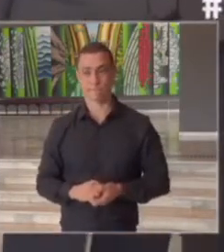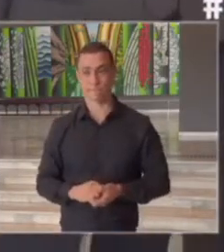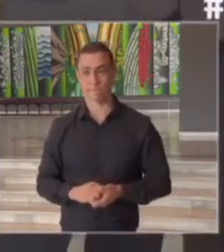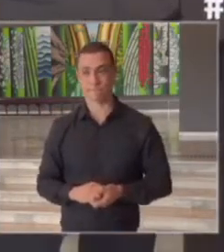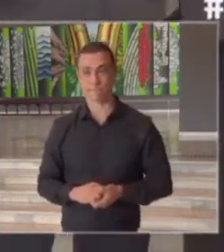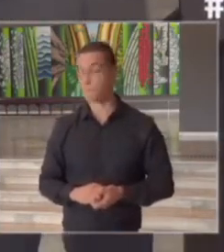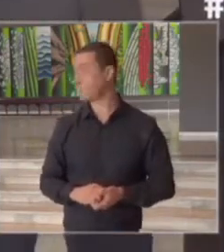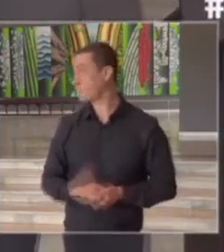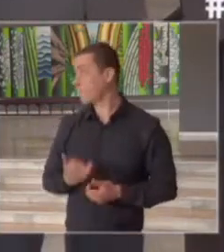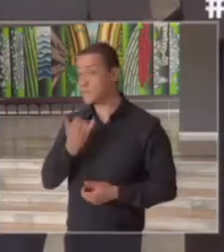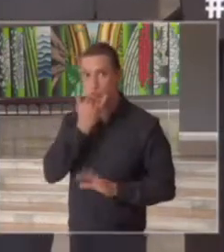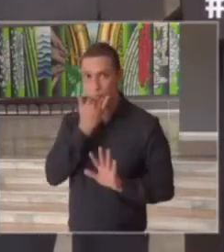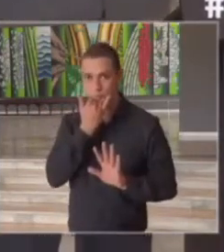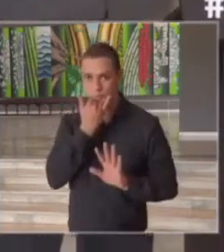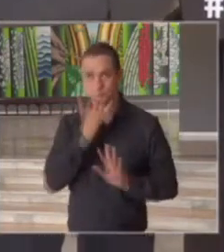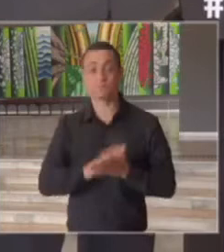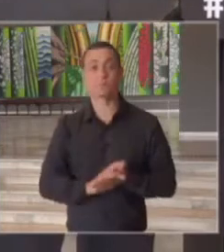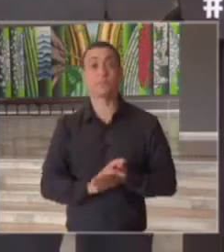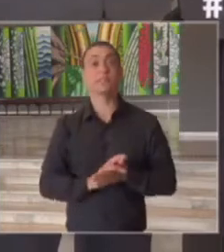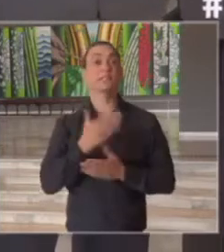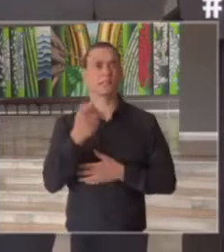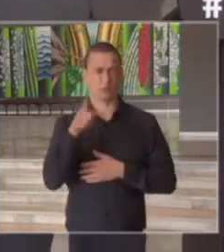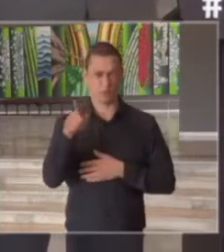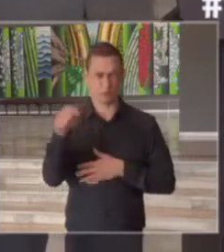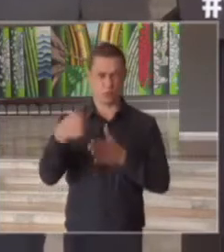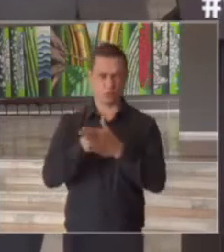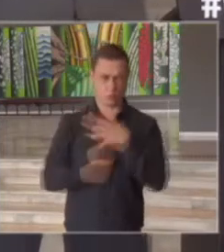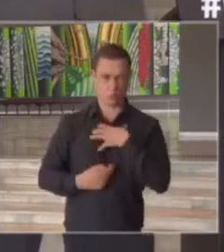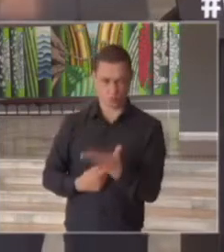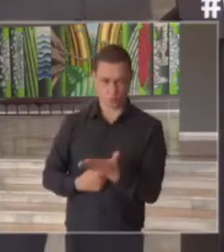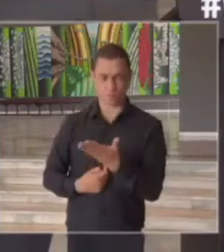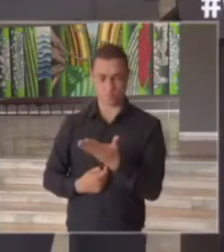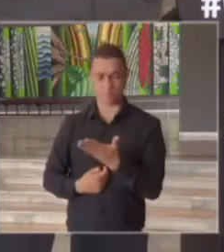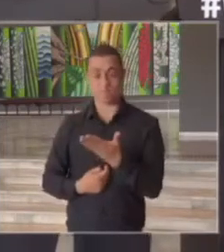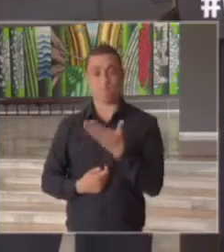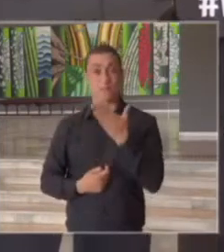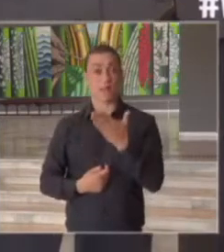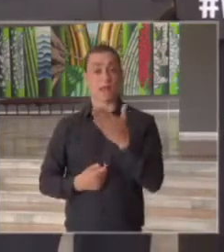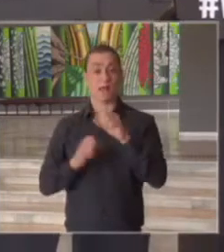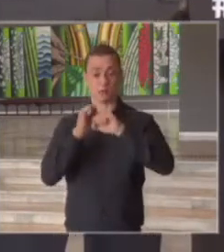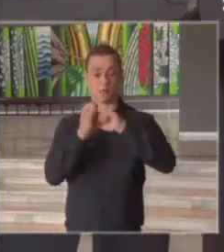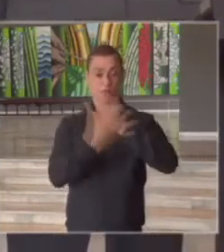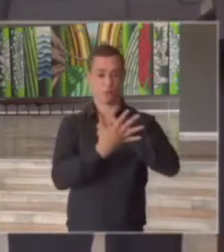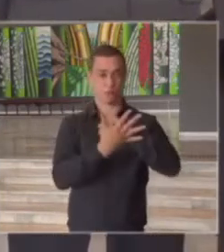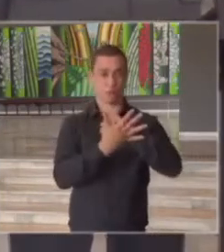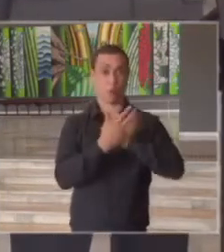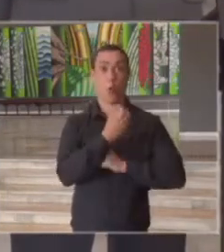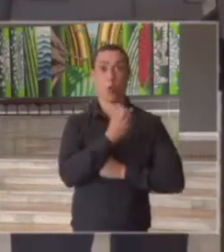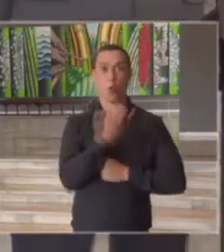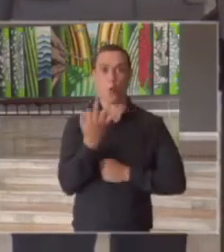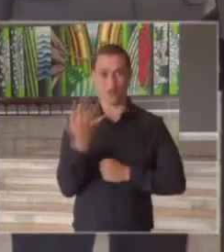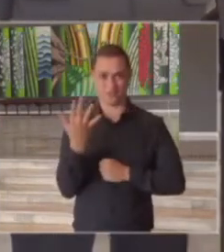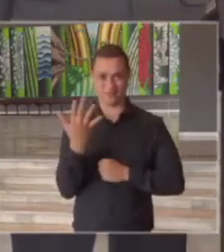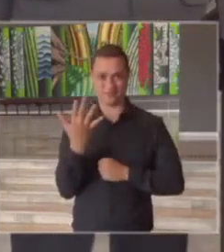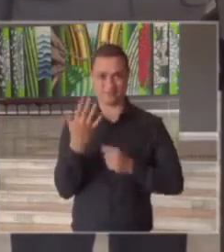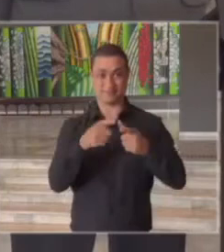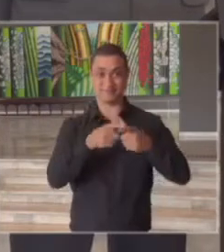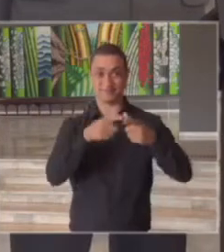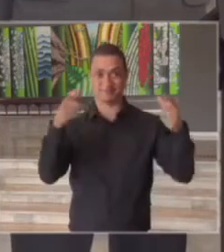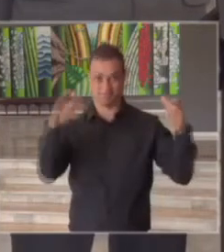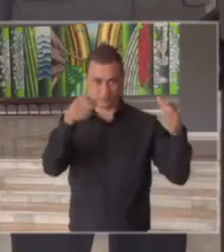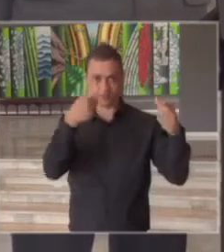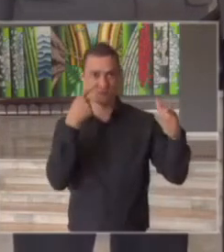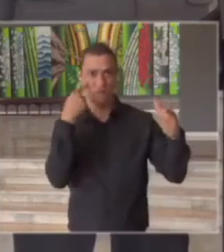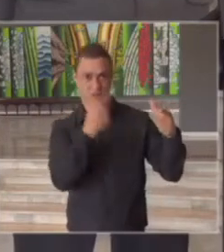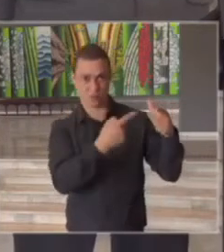desculpe nesse sentido tanto o número de casos que teve agora este aumento como vocês